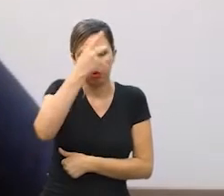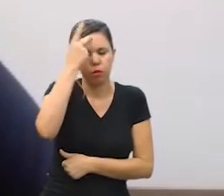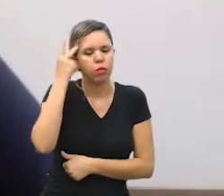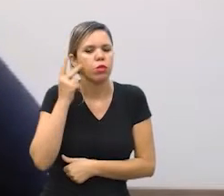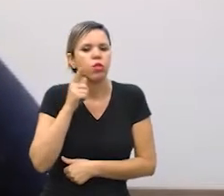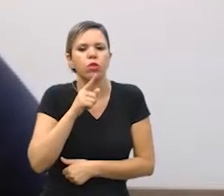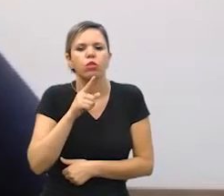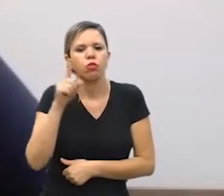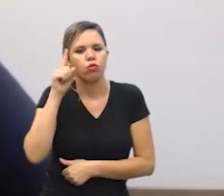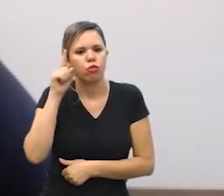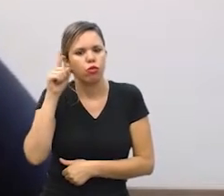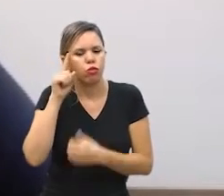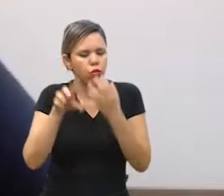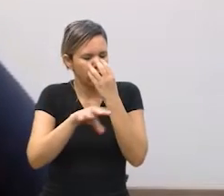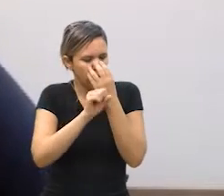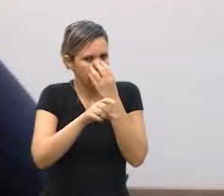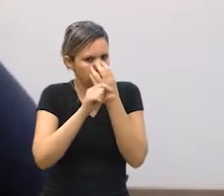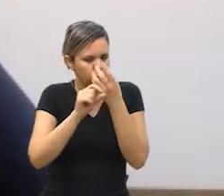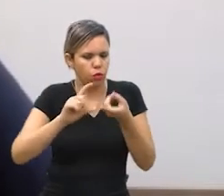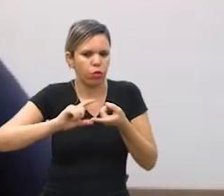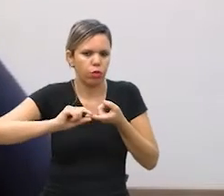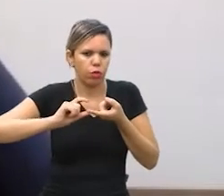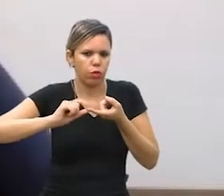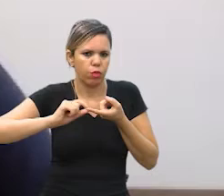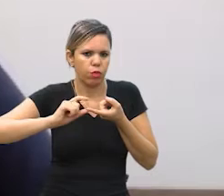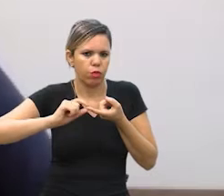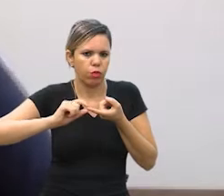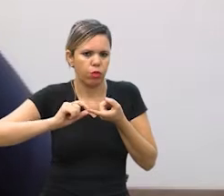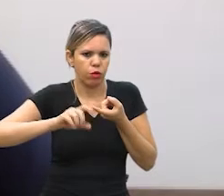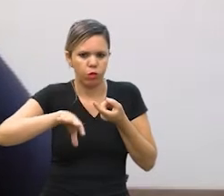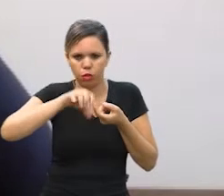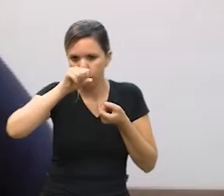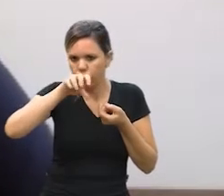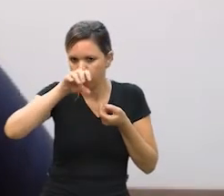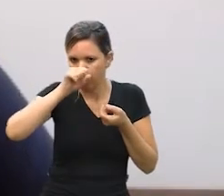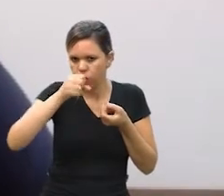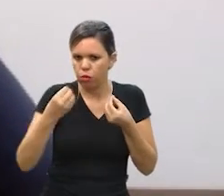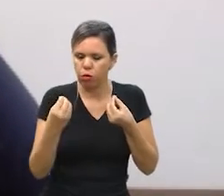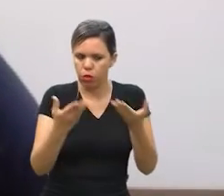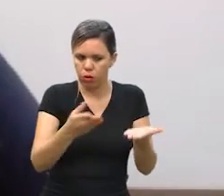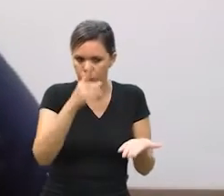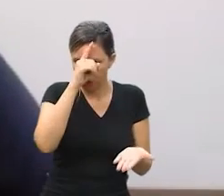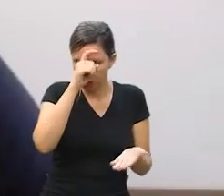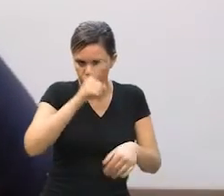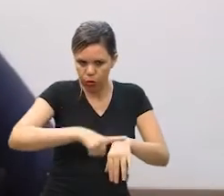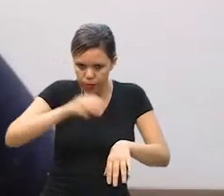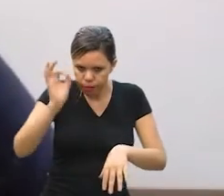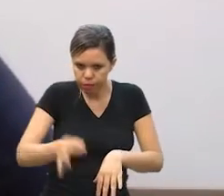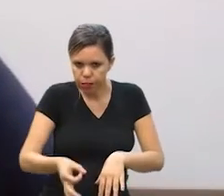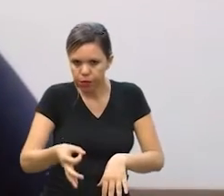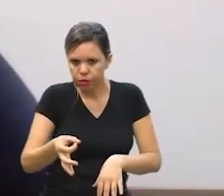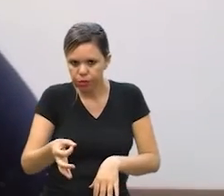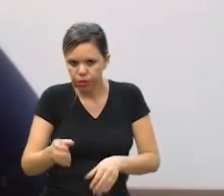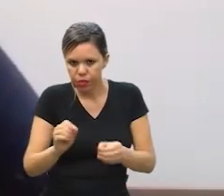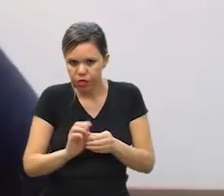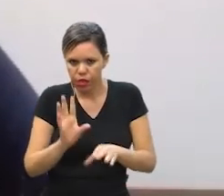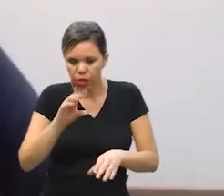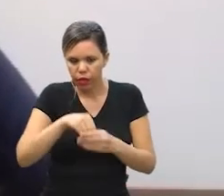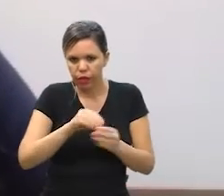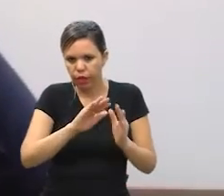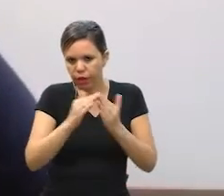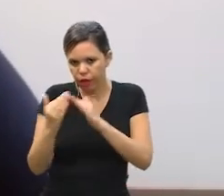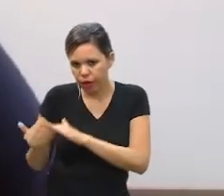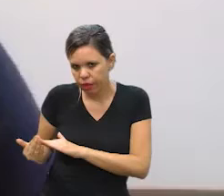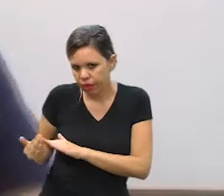conseguia medir diariamente a oximetria medir o nível de oxigênio e mandou para o hospital essas pessoas na hora certa e a gente está falando de dentro da